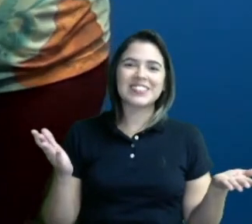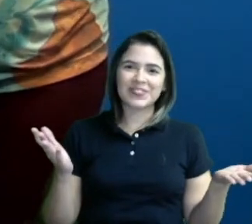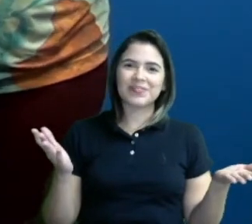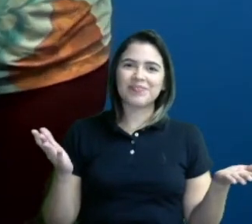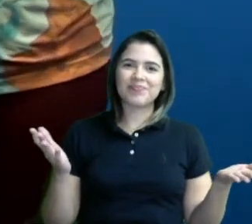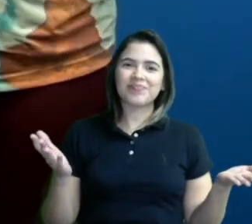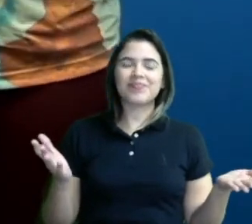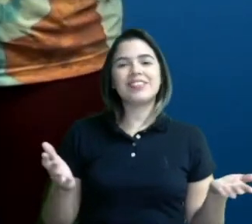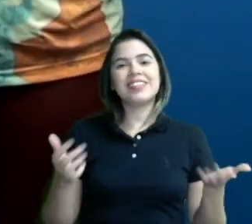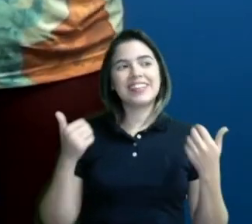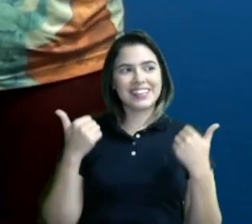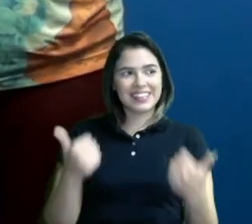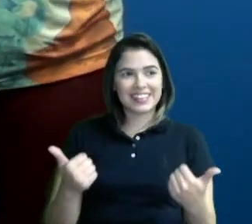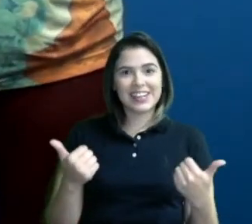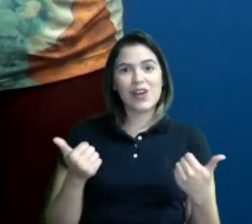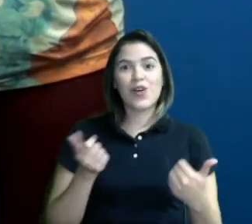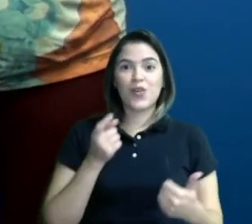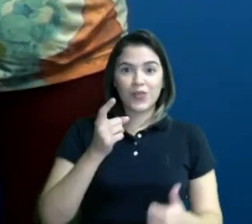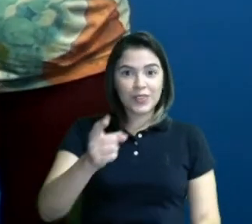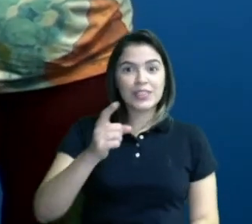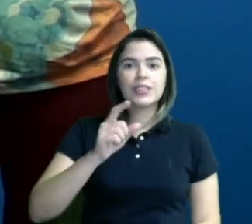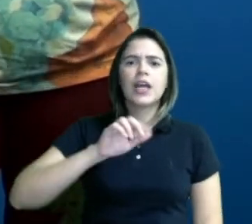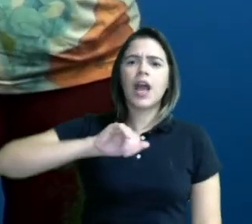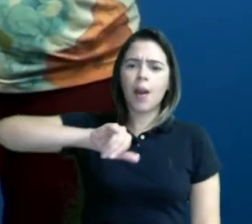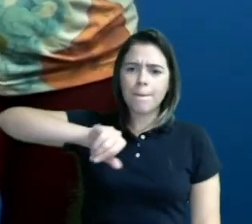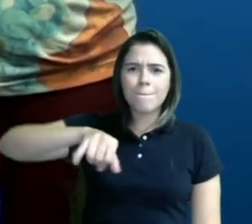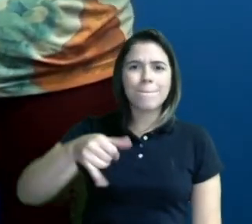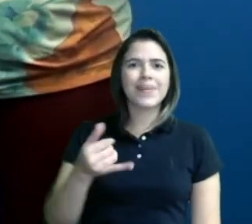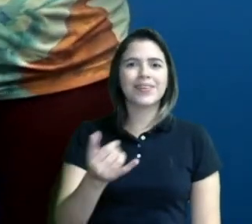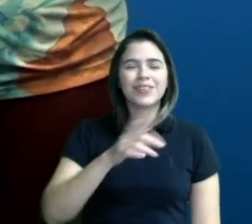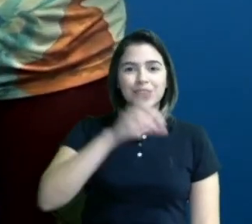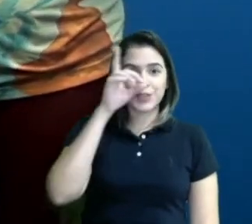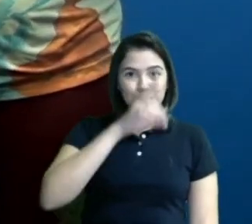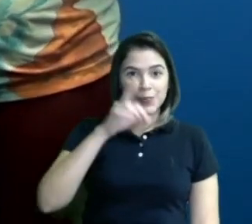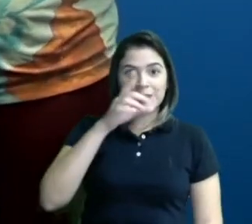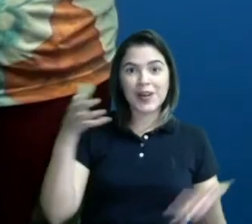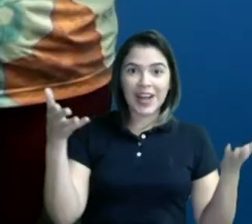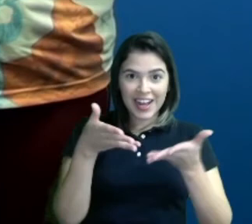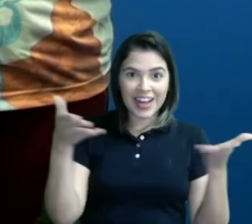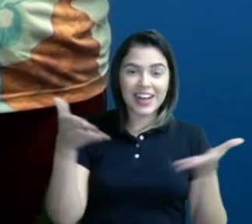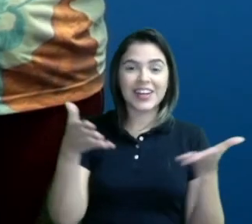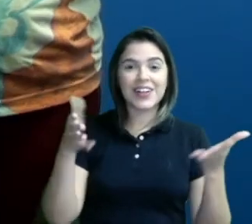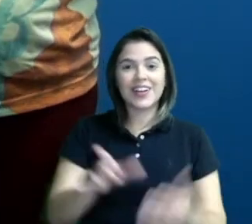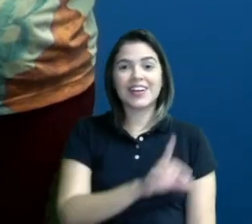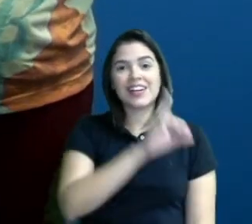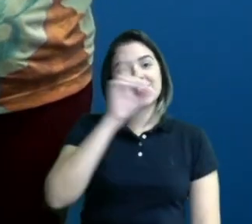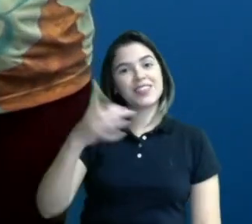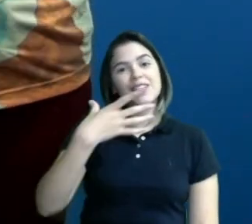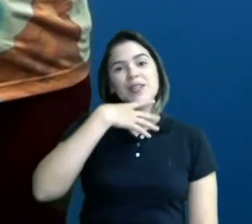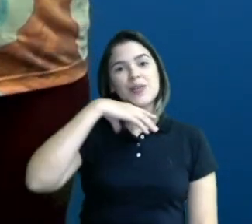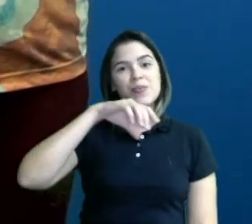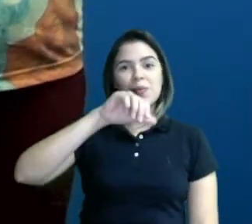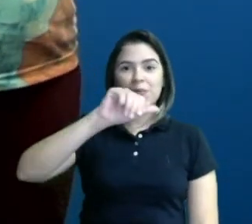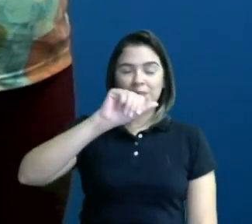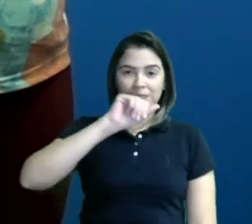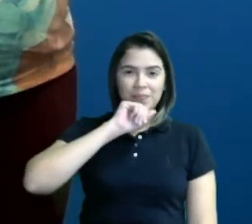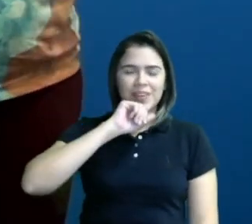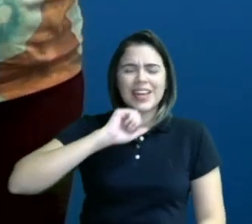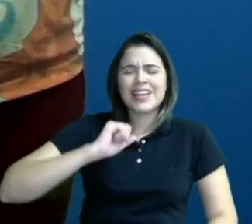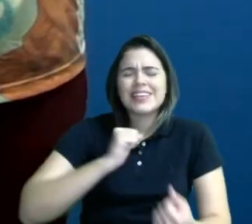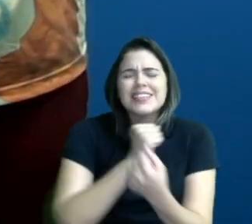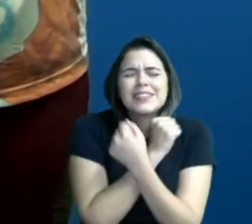E é isso. Então aproveitem esse domingo agora que vai ser o dia dos pais. E